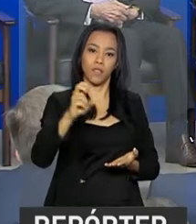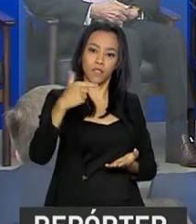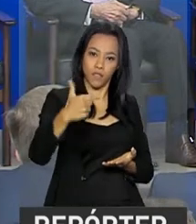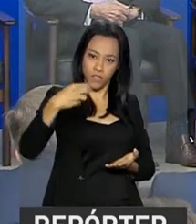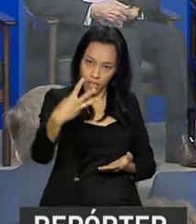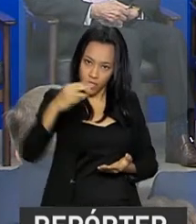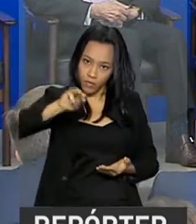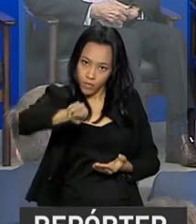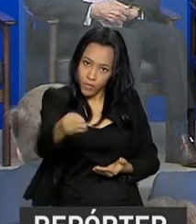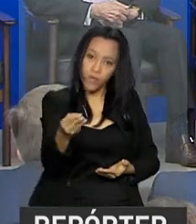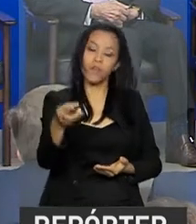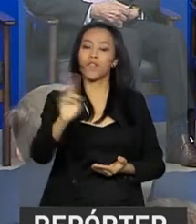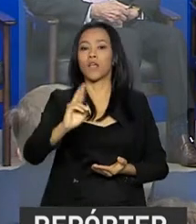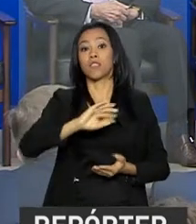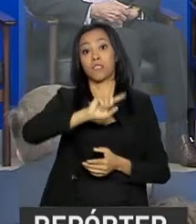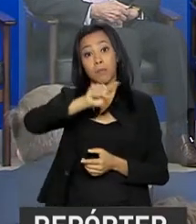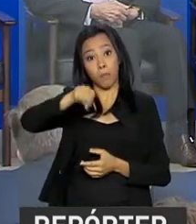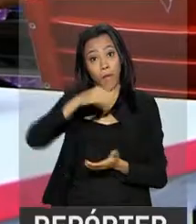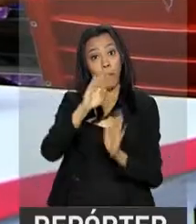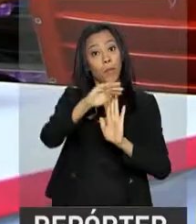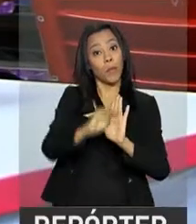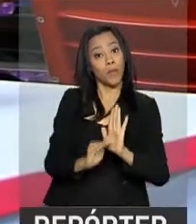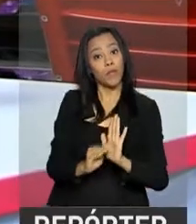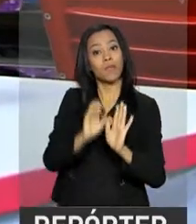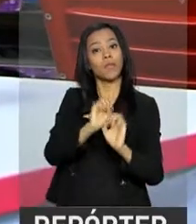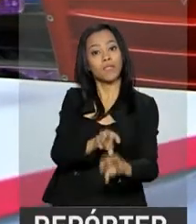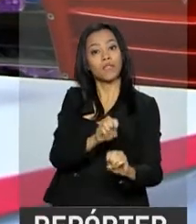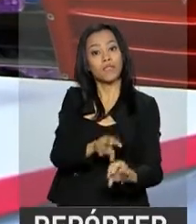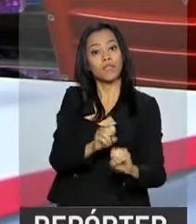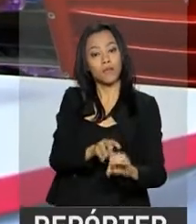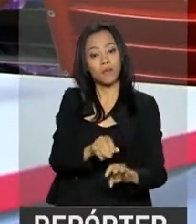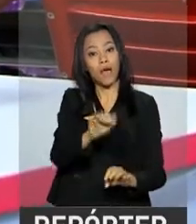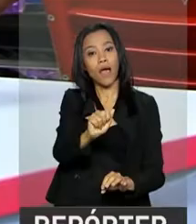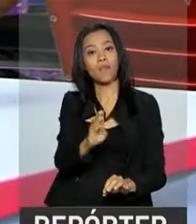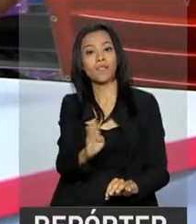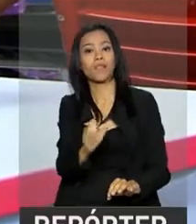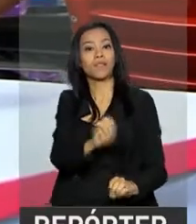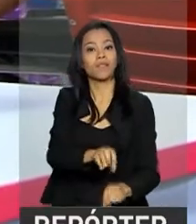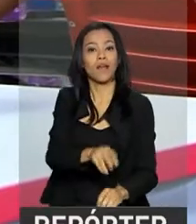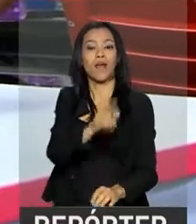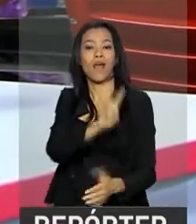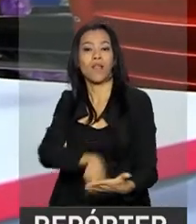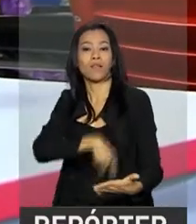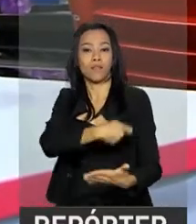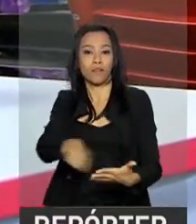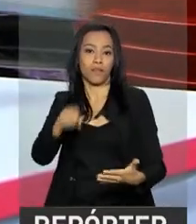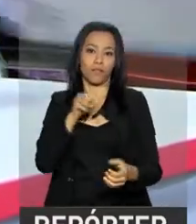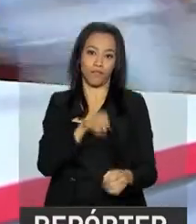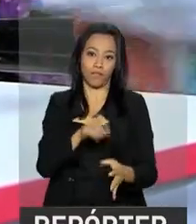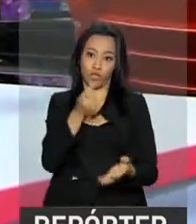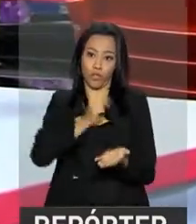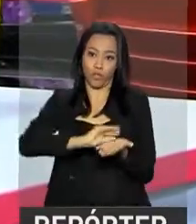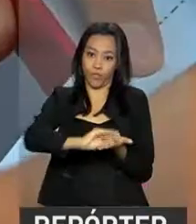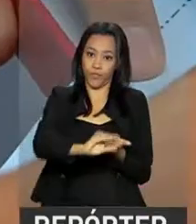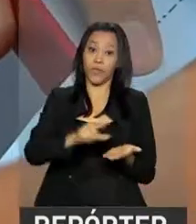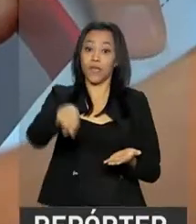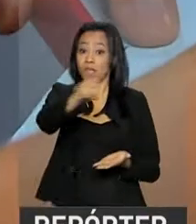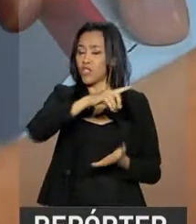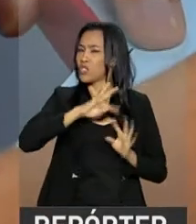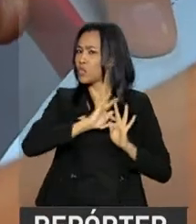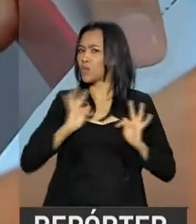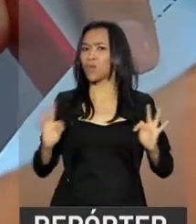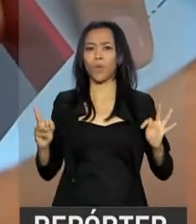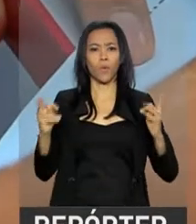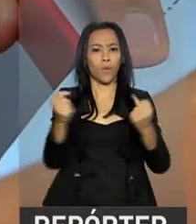para o programa Mais Alfabetização. O programa apoia escolas no processo de alfabetização dos alunos de